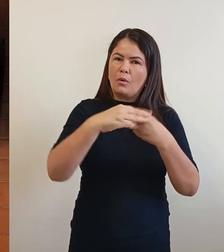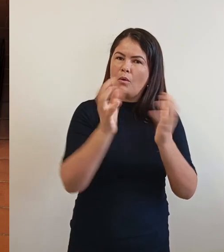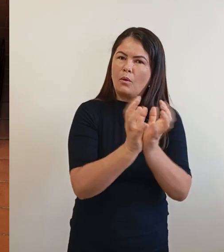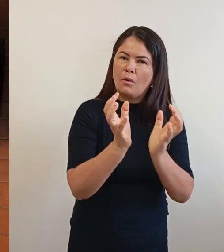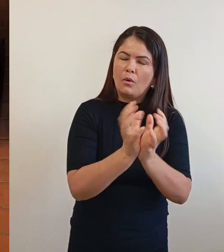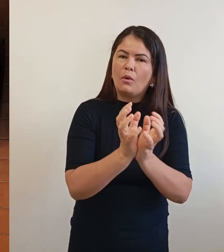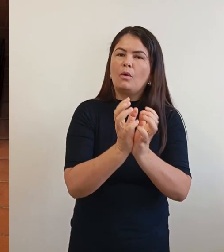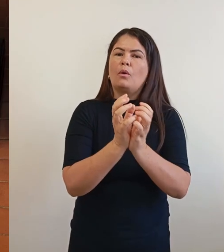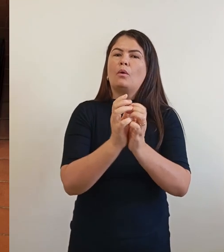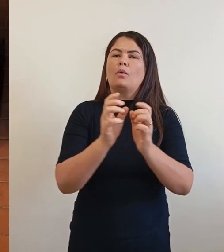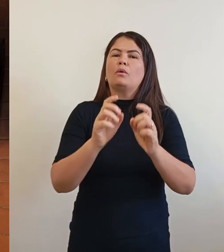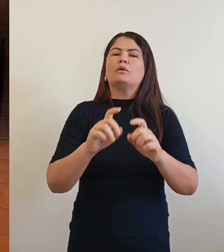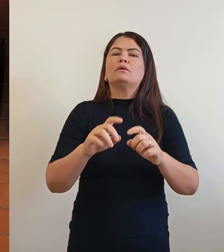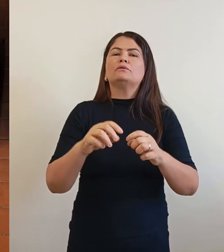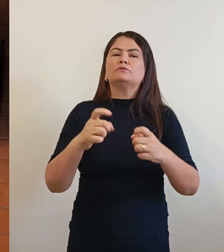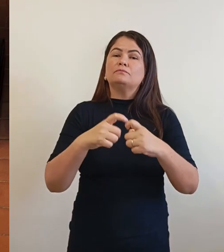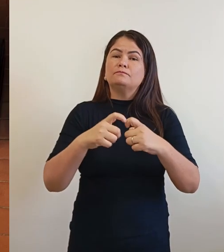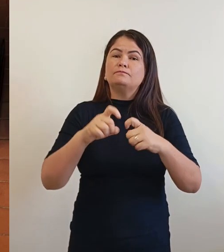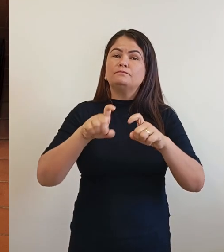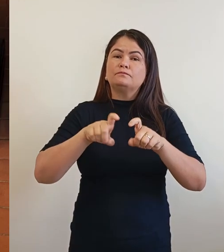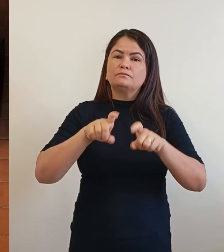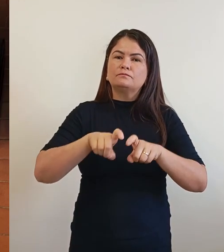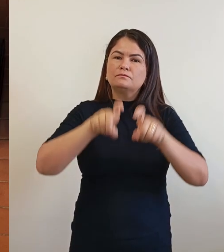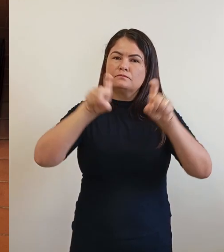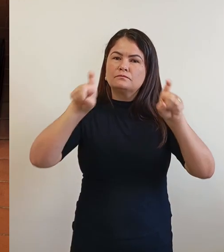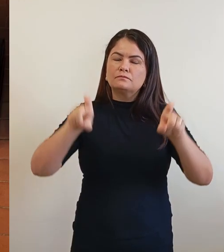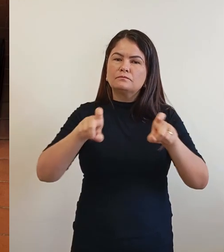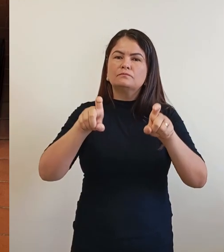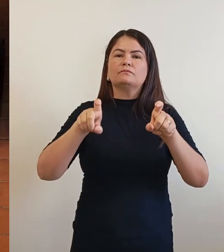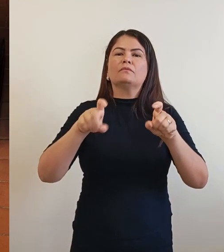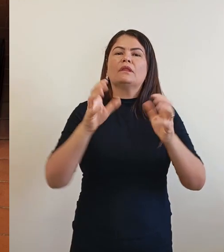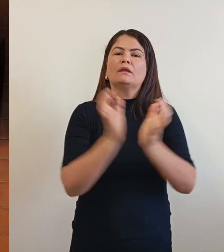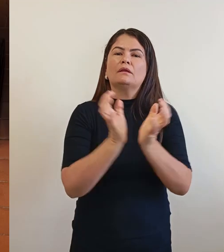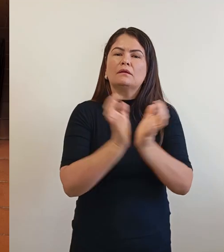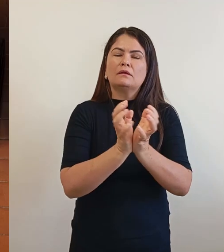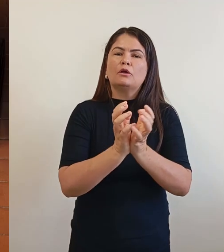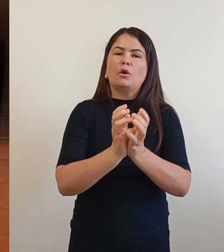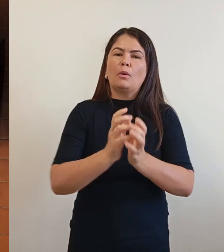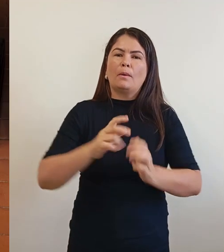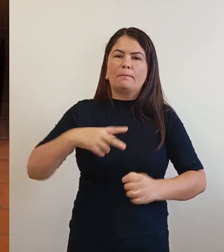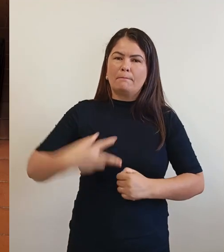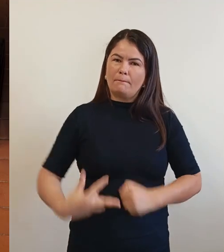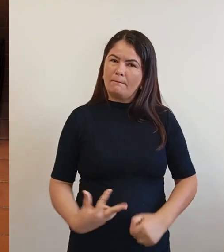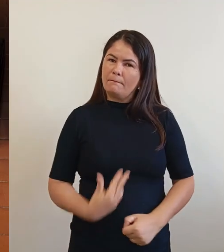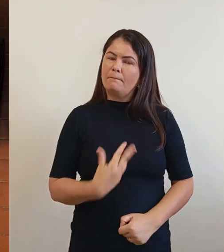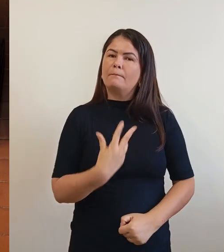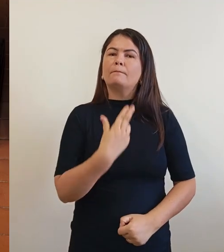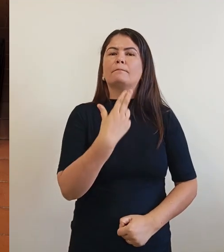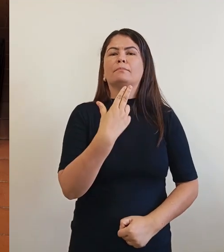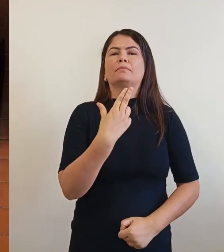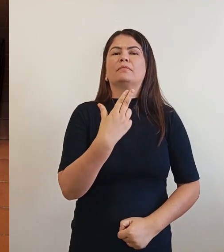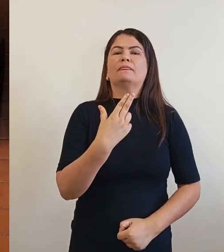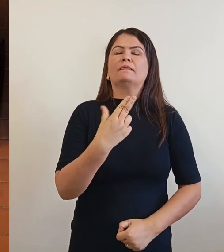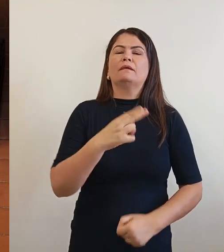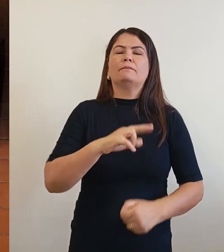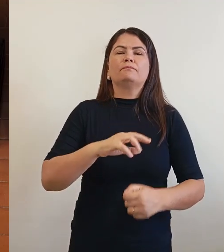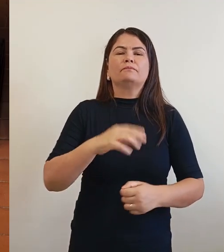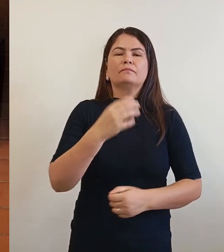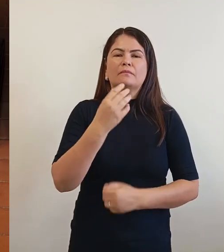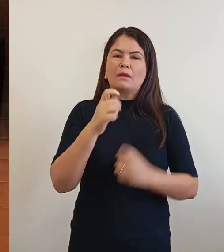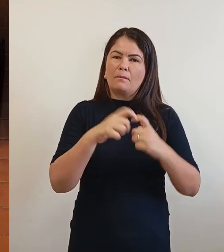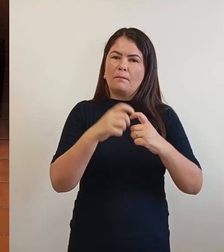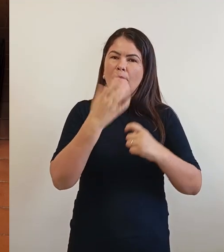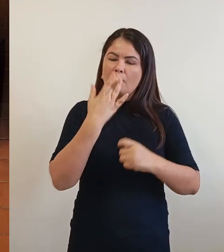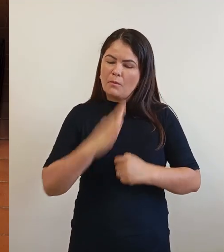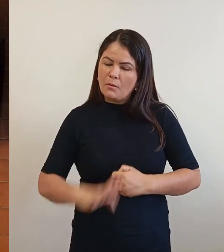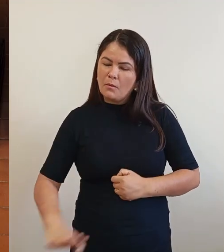até a média complexidade, com a pediatria. Nós queremos também apresentar a PPI na central, fazendo